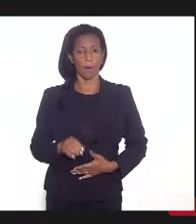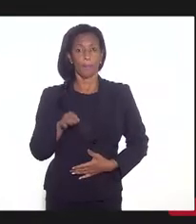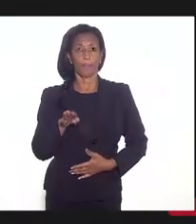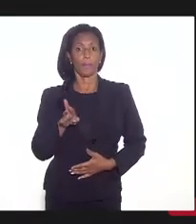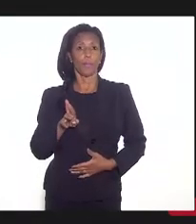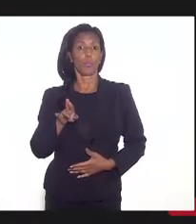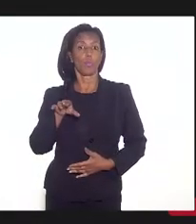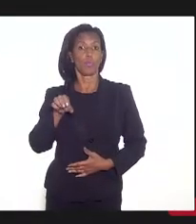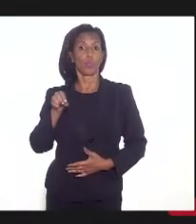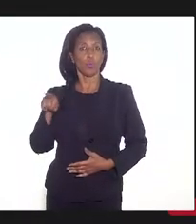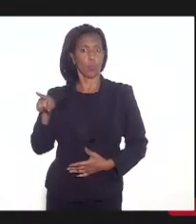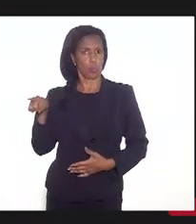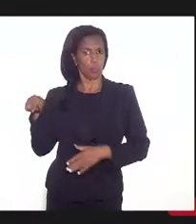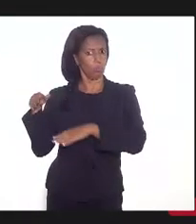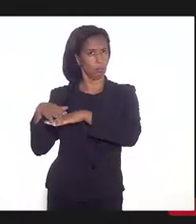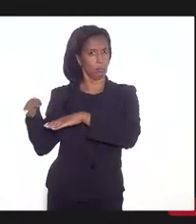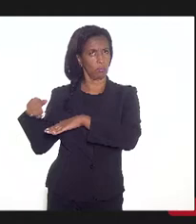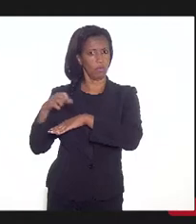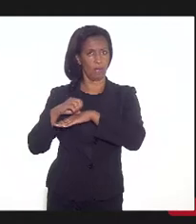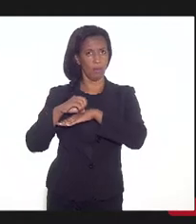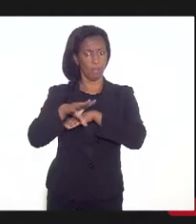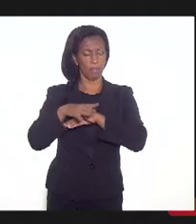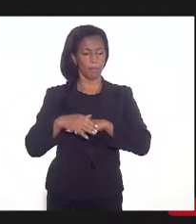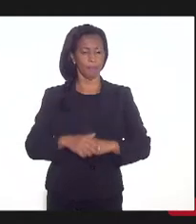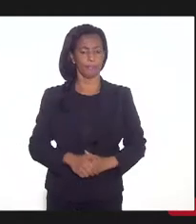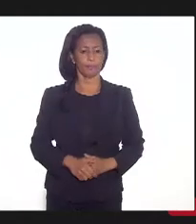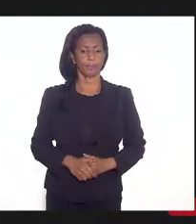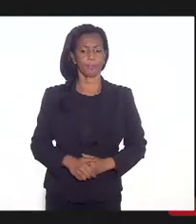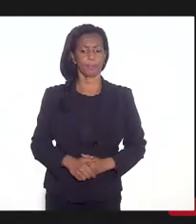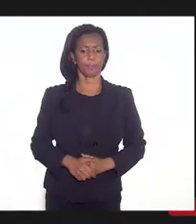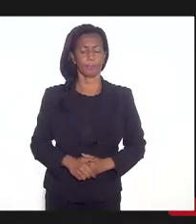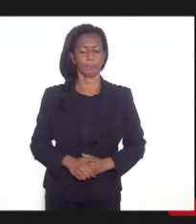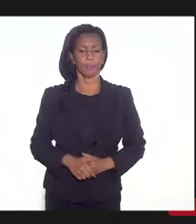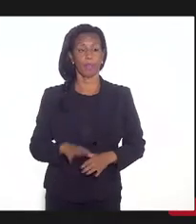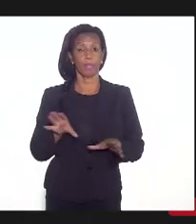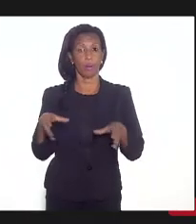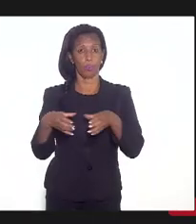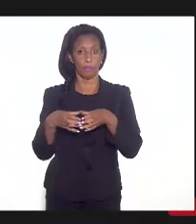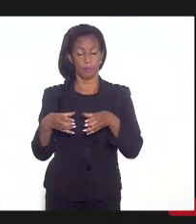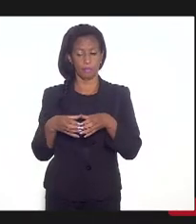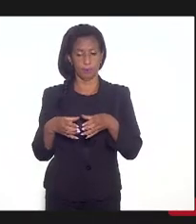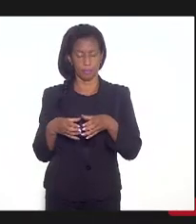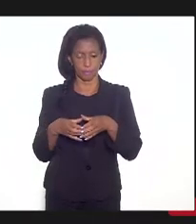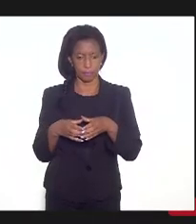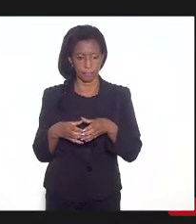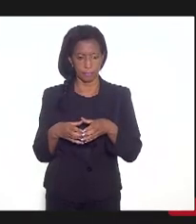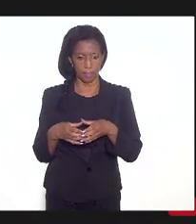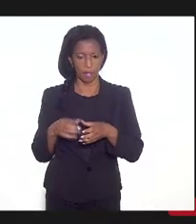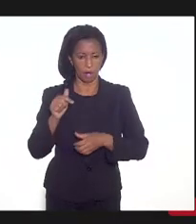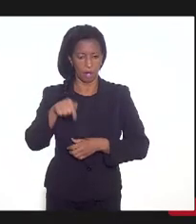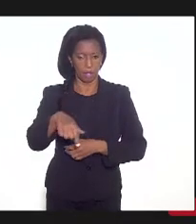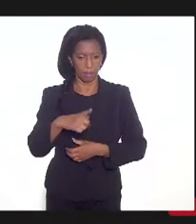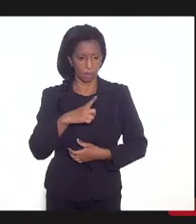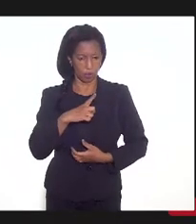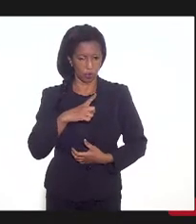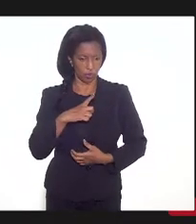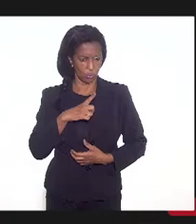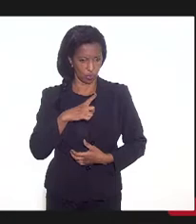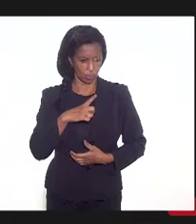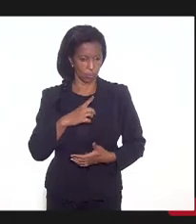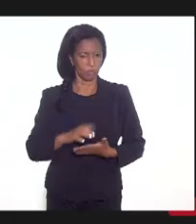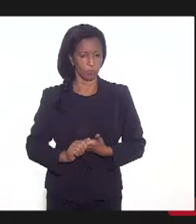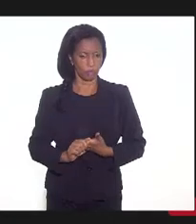encaminhar para o comissão. Calendário? Isso, a gente vai encaminhar para a comissão. Aqui a gente tem, em